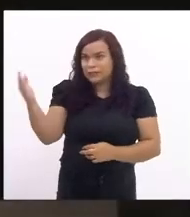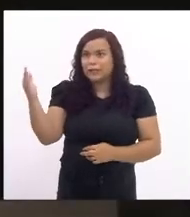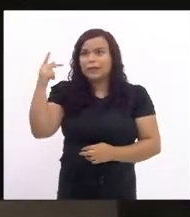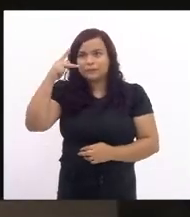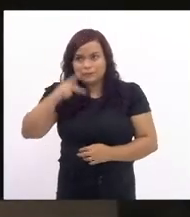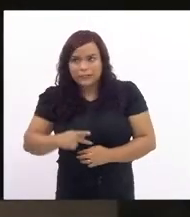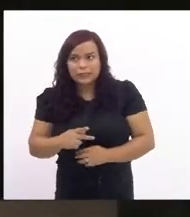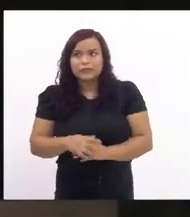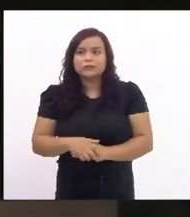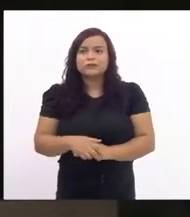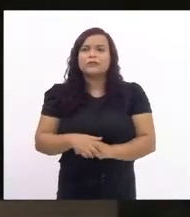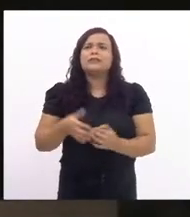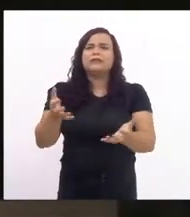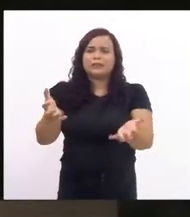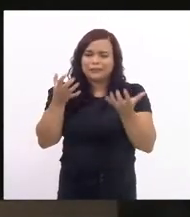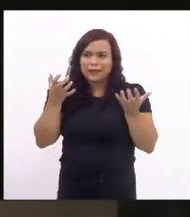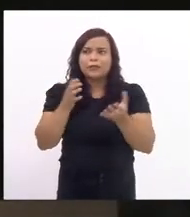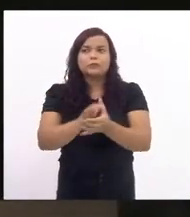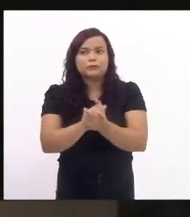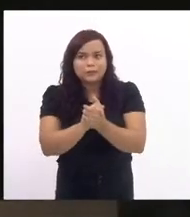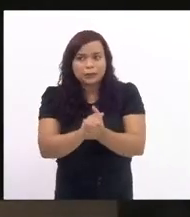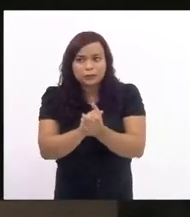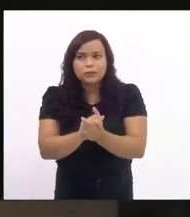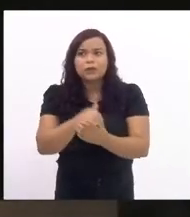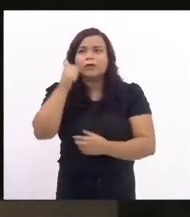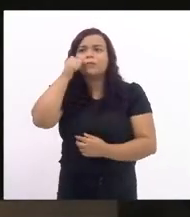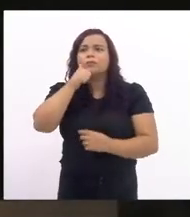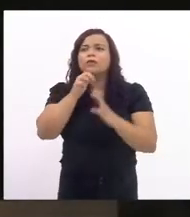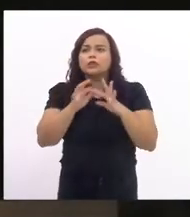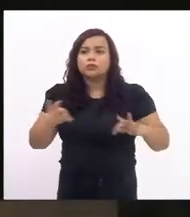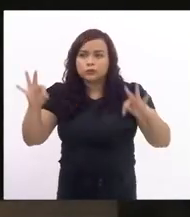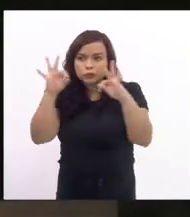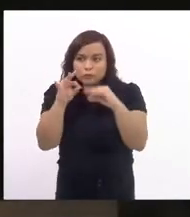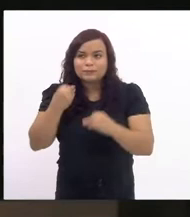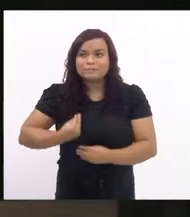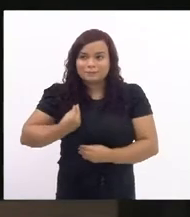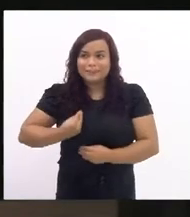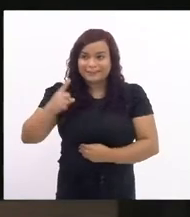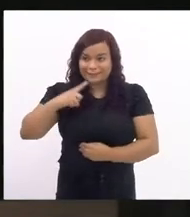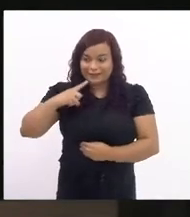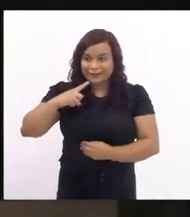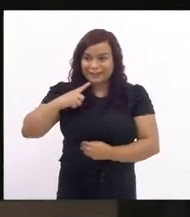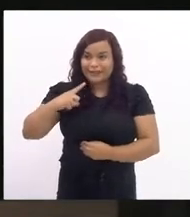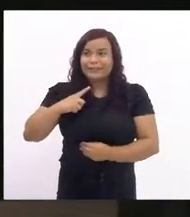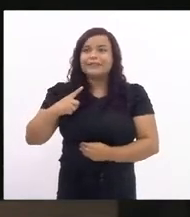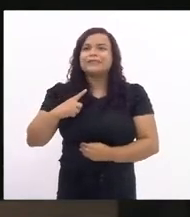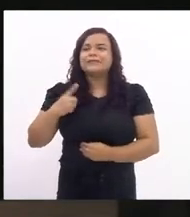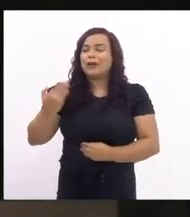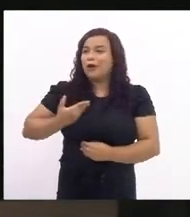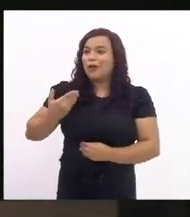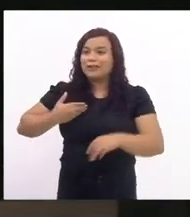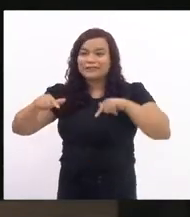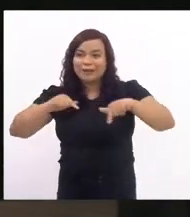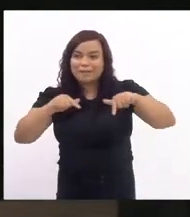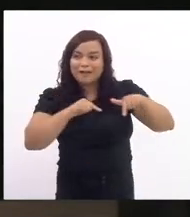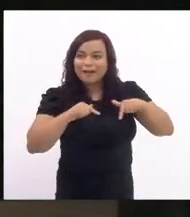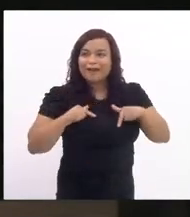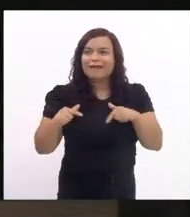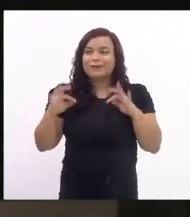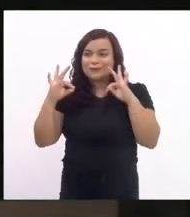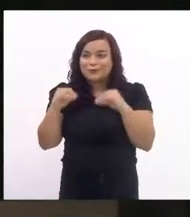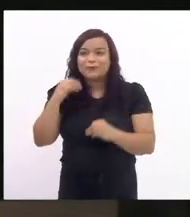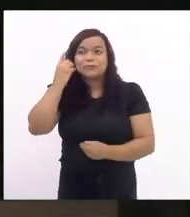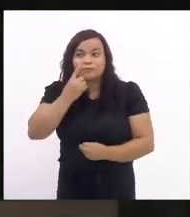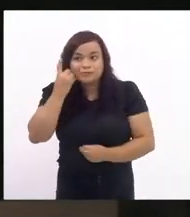quero saudar aqui todas as mulheres presentes companheiras de trabalho colegas